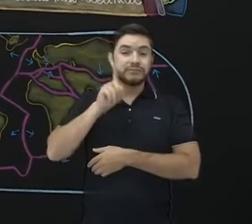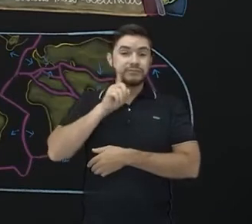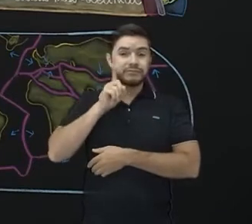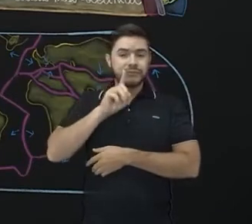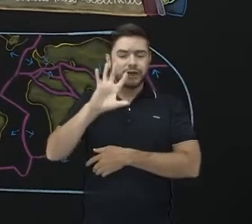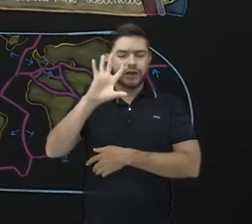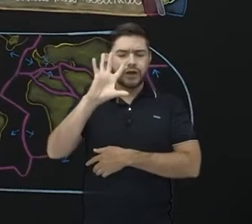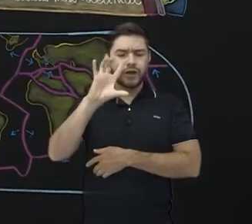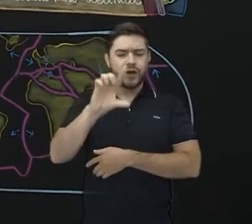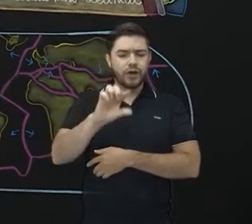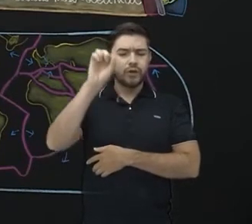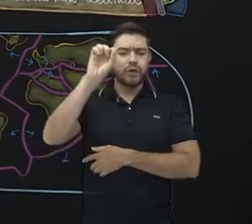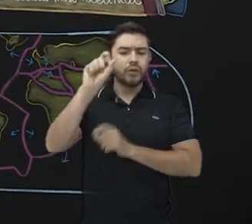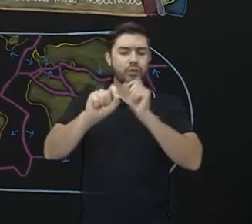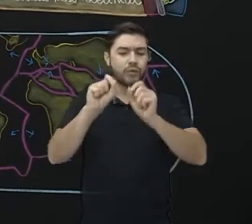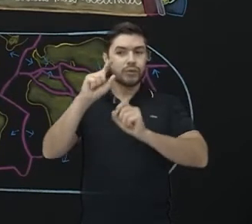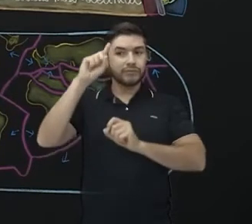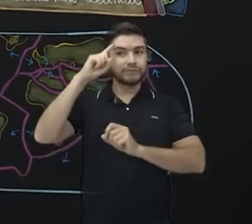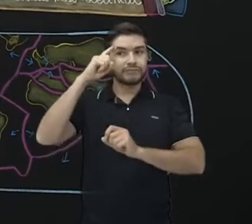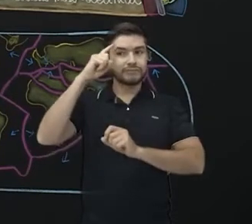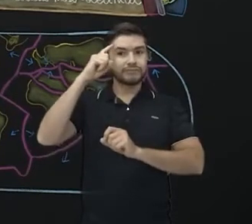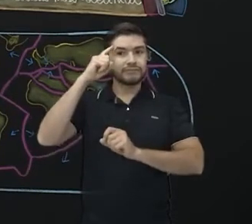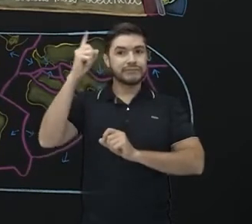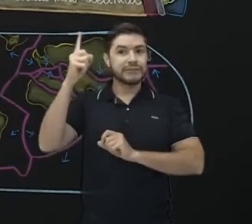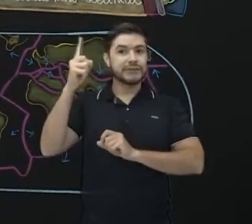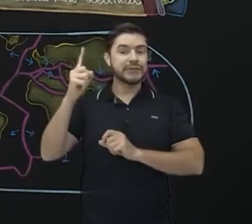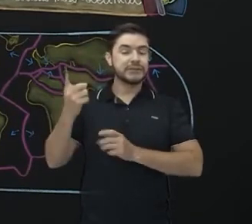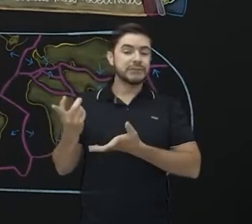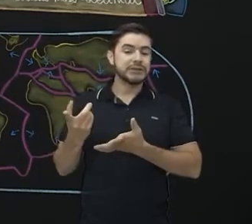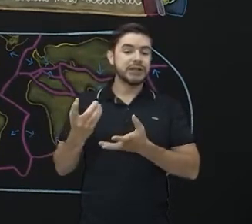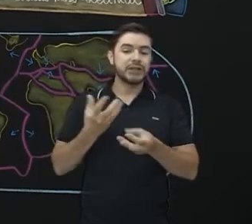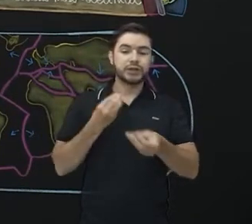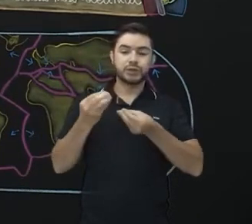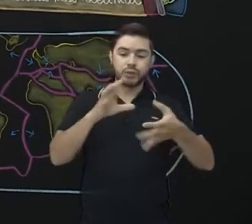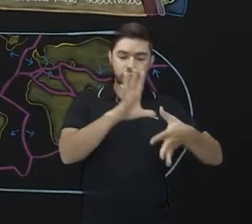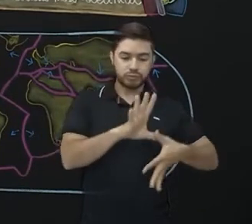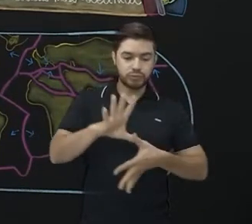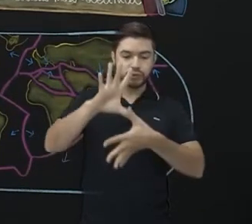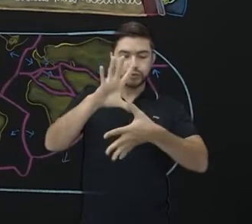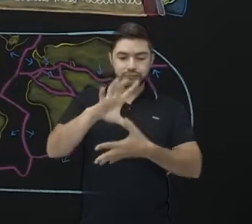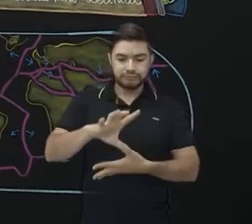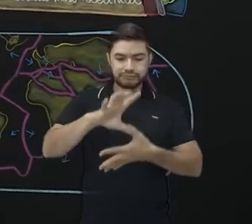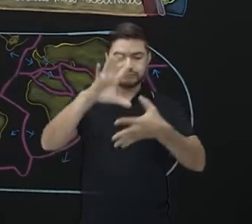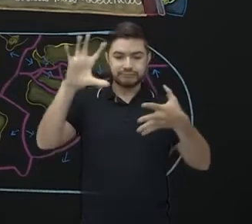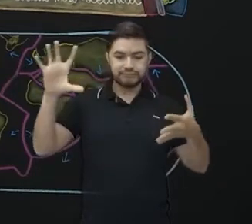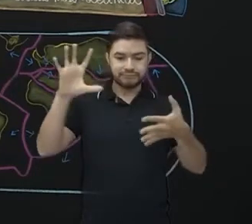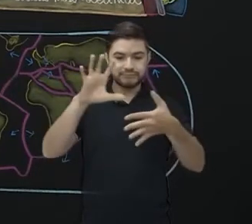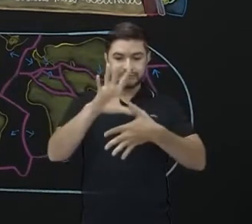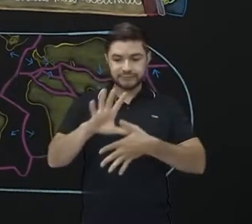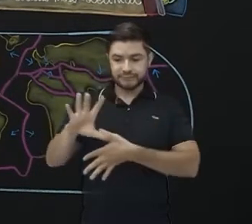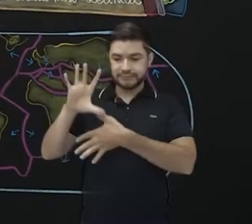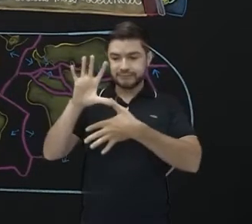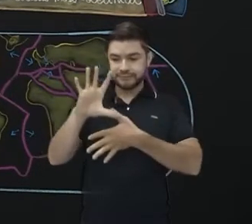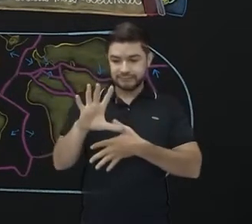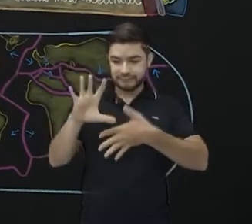que resolve retomar as ideias aí da teoria da deriva continental. E ele começa a perceber